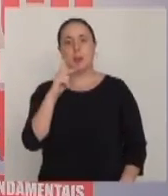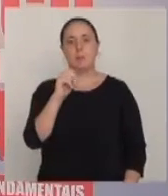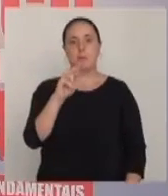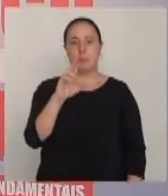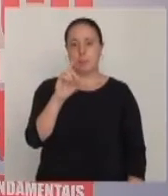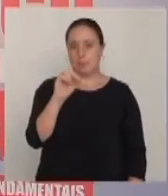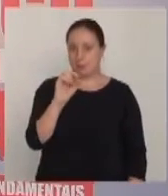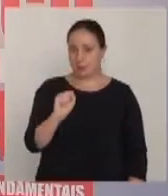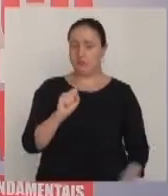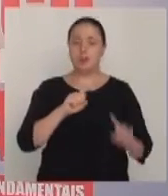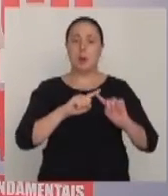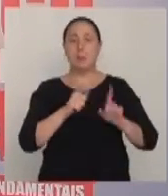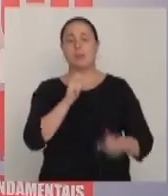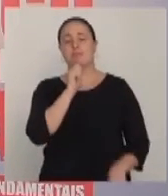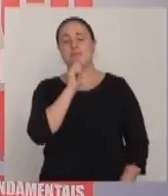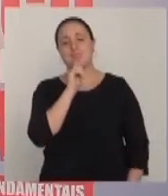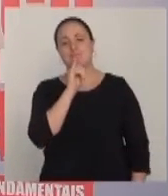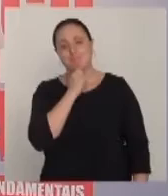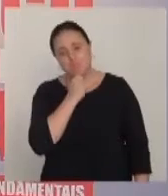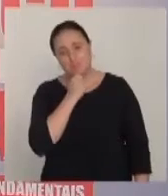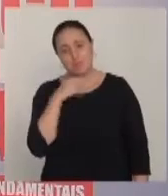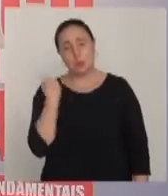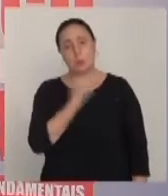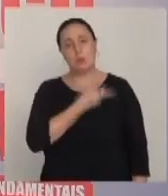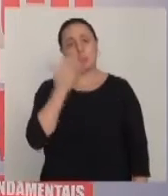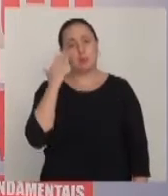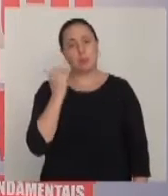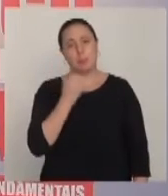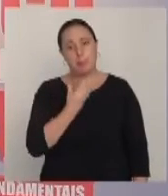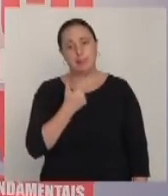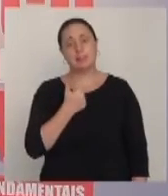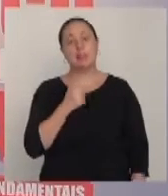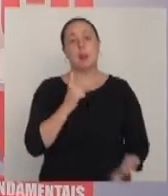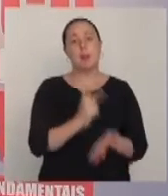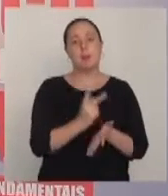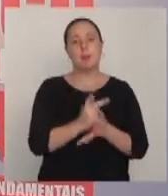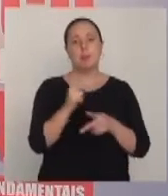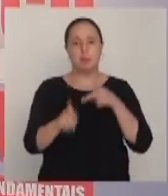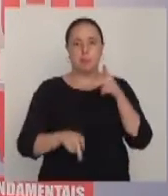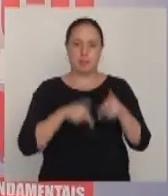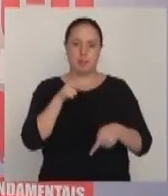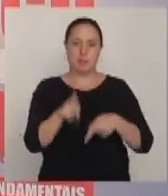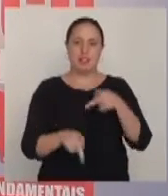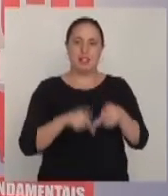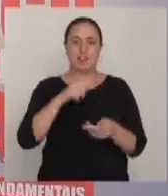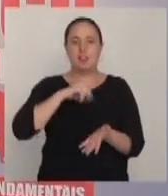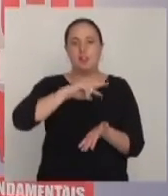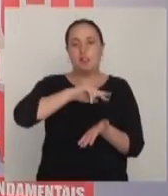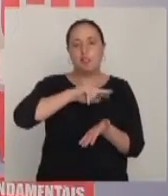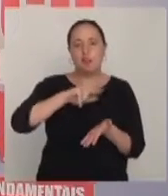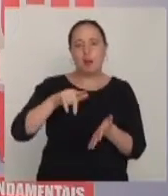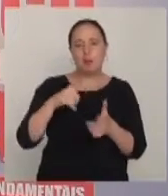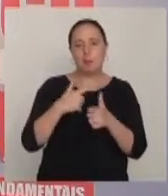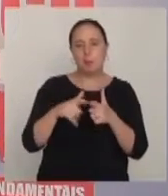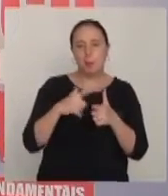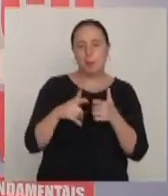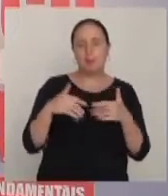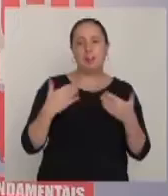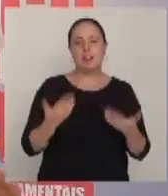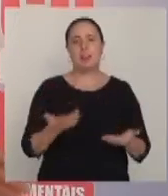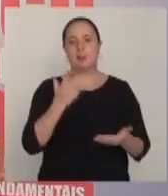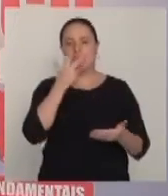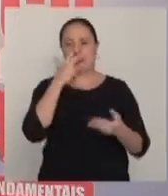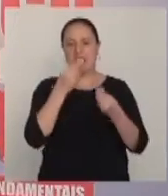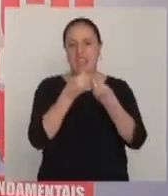pardos. Mas, infelizmente, a gente sabe muito bem que essa mesma população passa por vários fatores